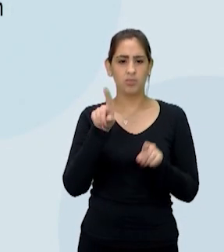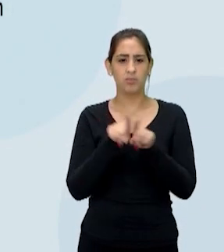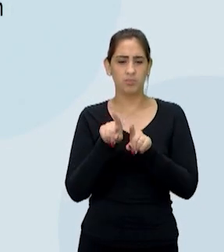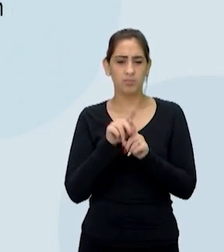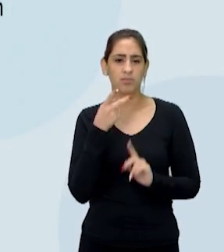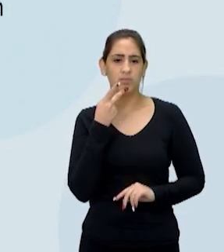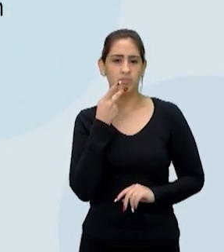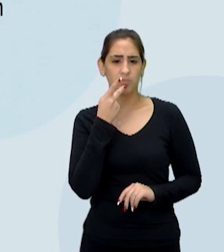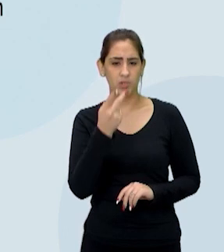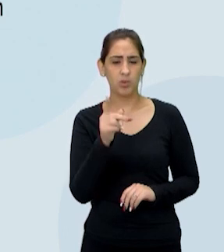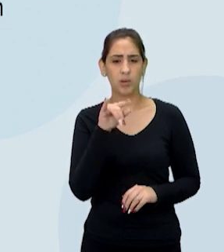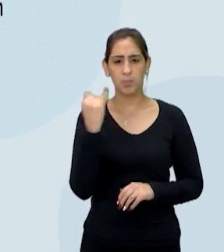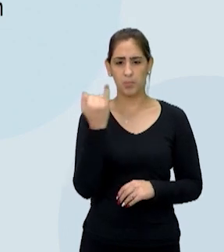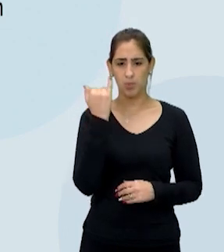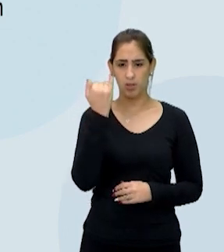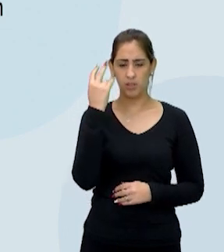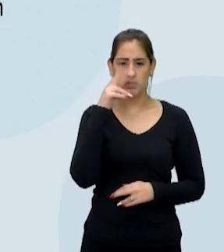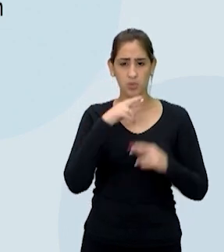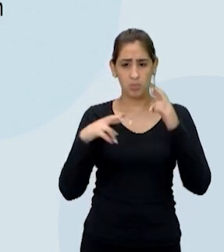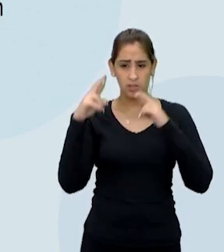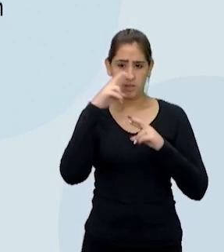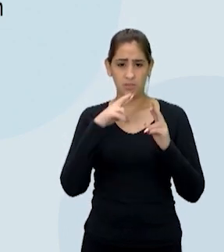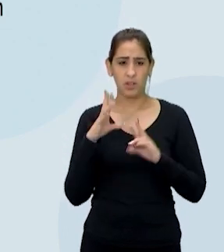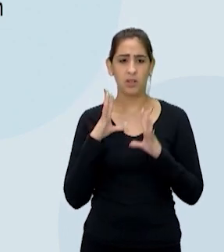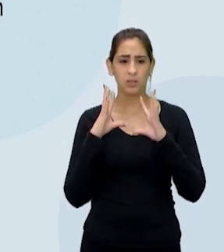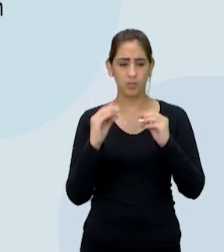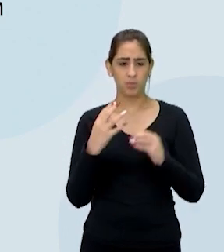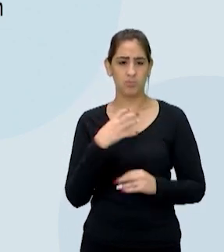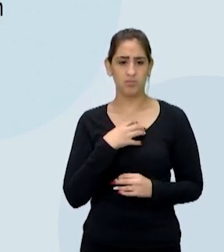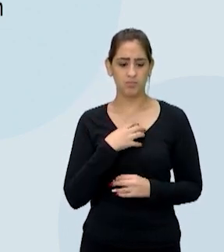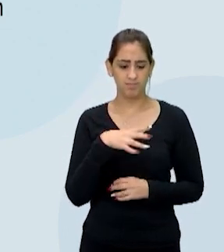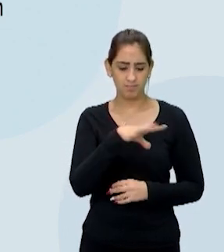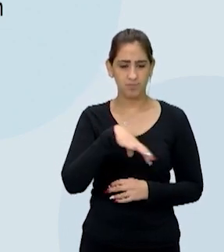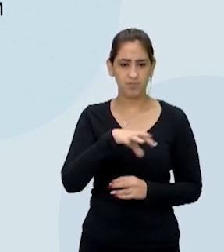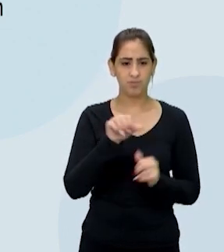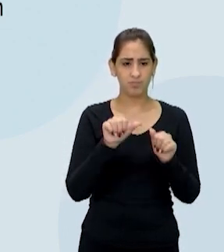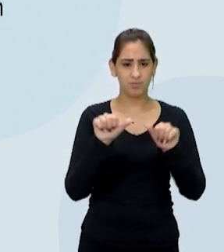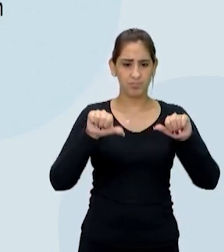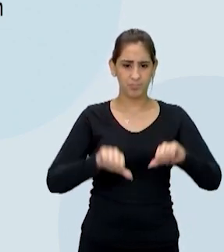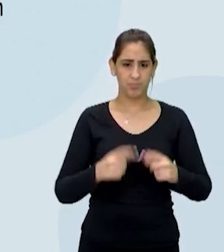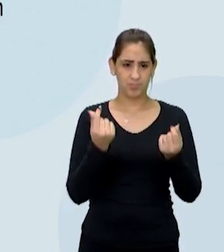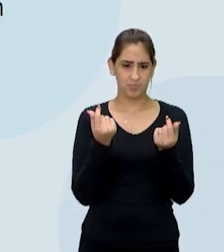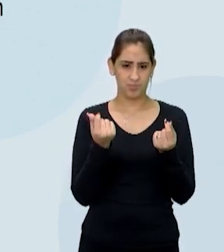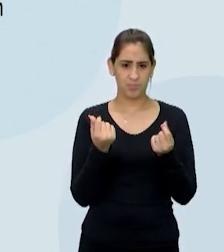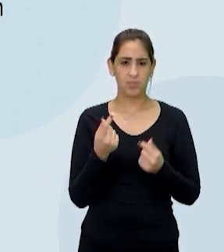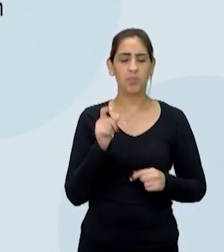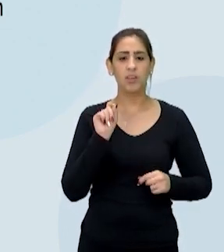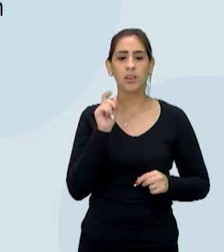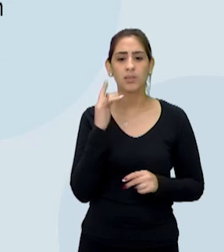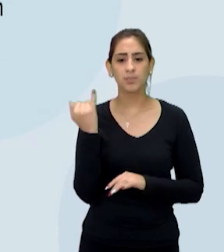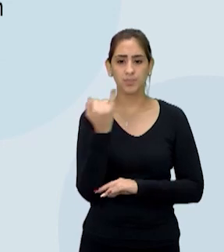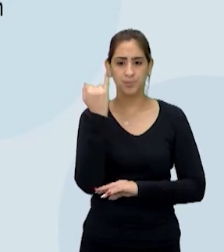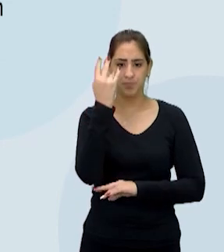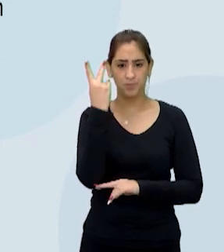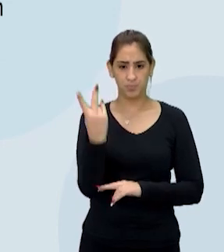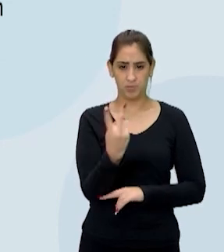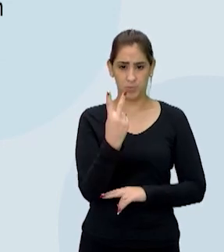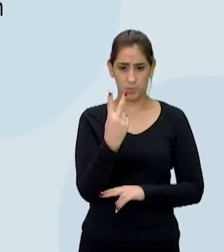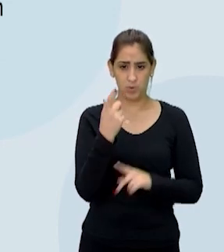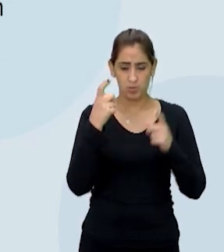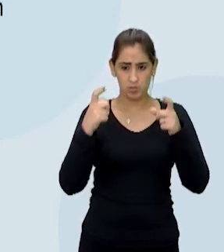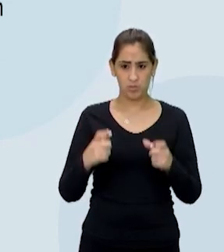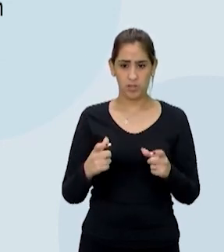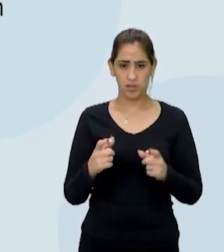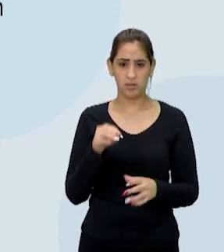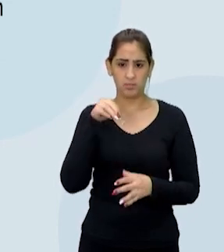destacou que é importante observar todos os aspectos dessa crise. Ao mesmo tempo que duas grandes redes entraram com pedidos